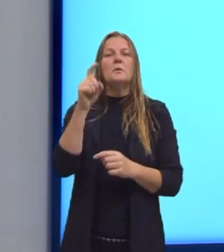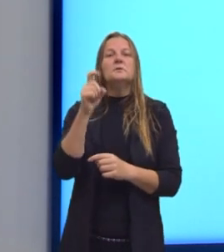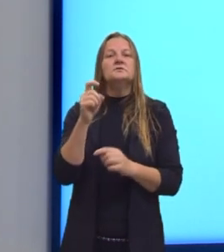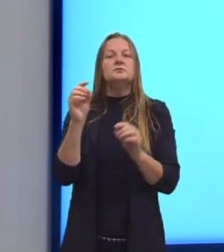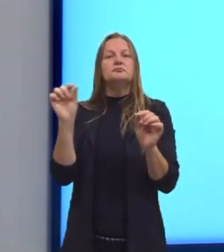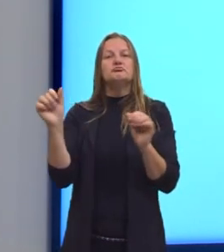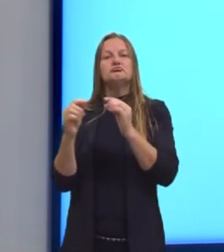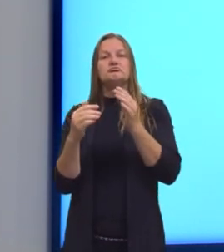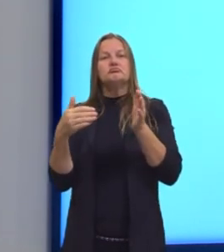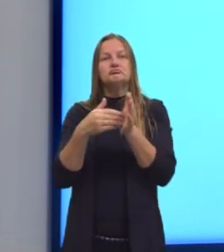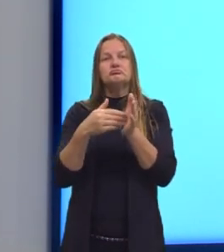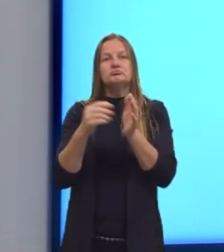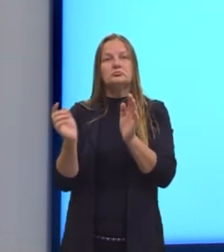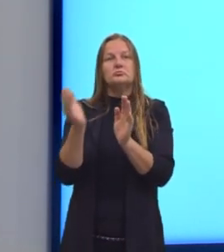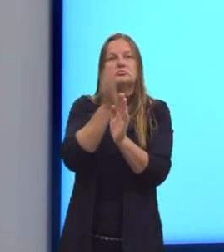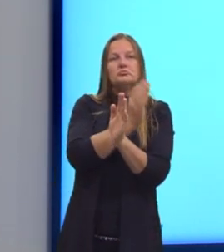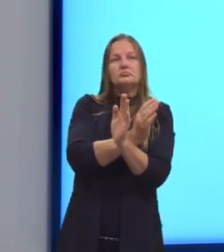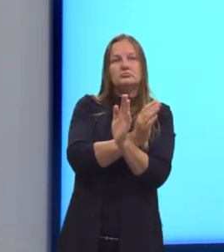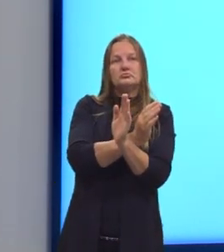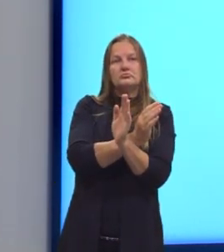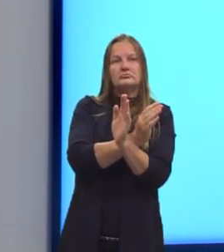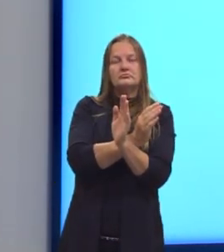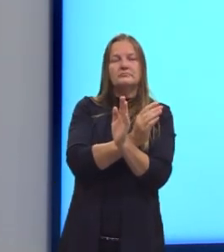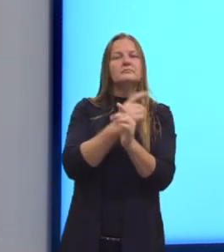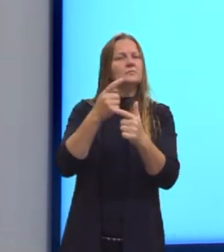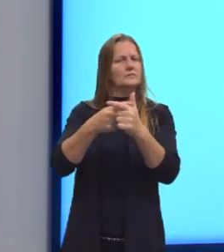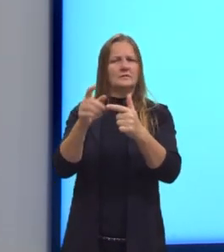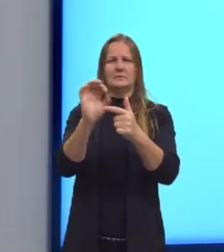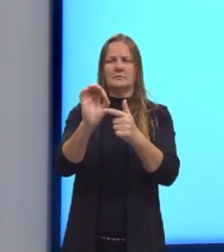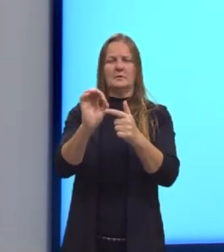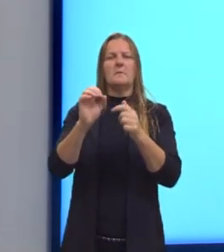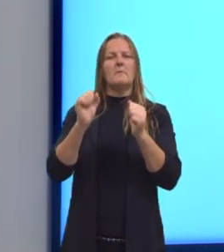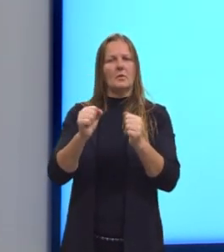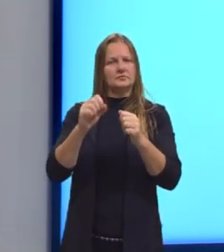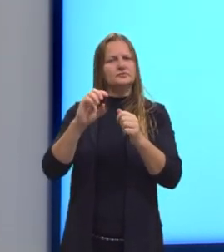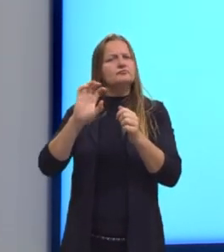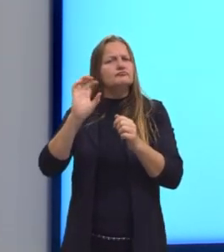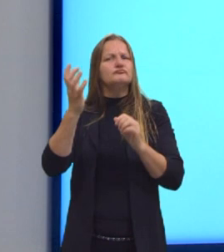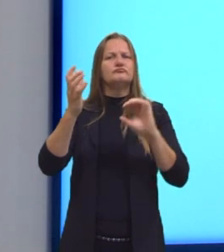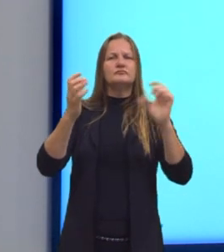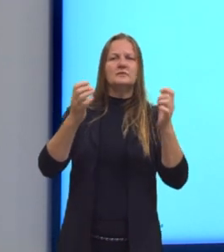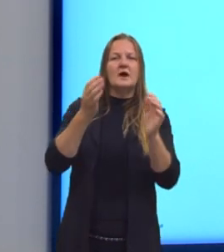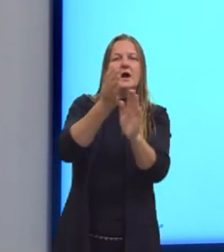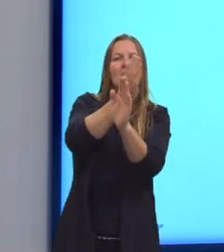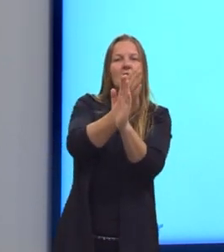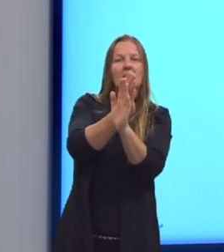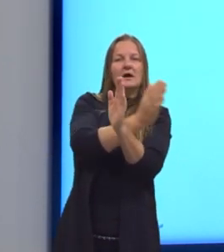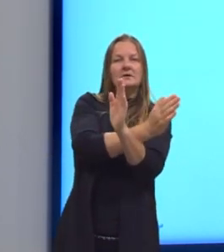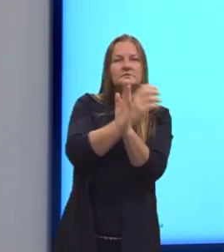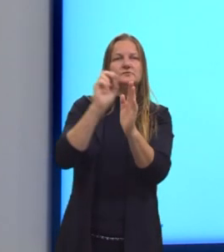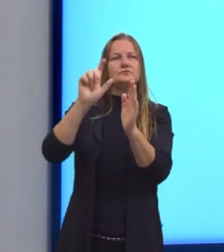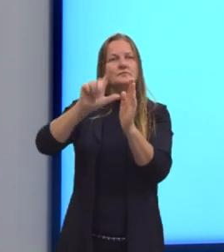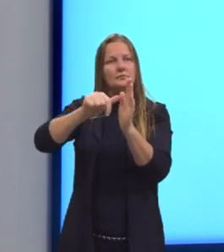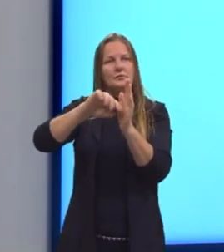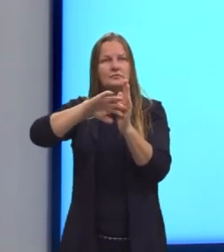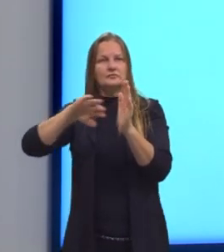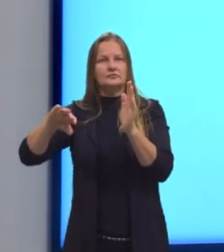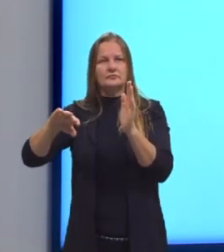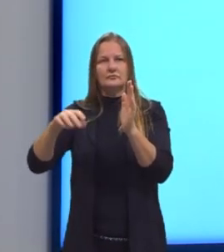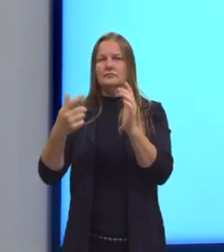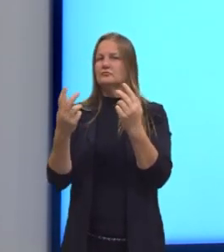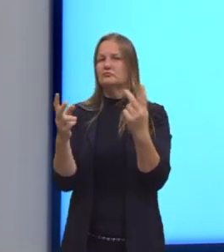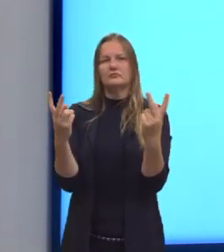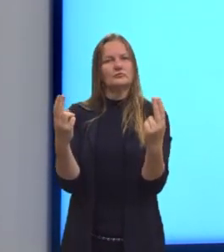lá no outro lado da igualdade. Não tem problema, a gente pode resolver o x tanto antes da igualdade quanto depois,